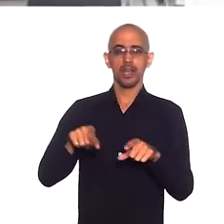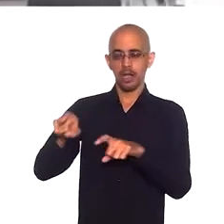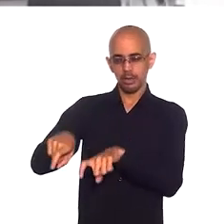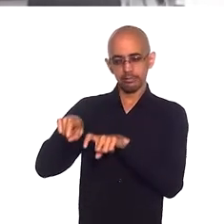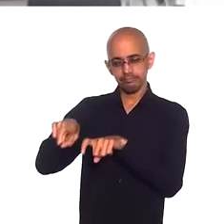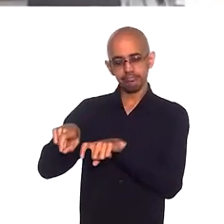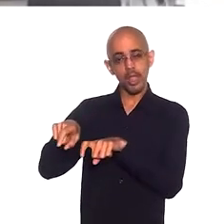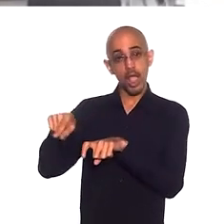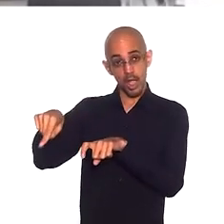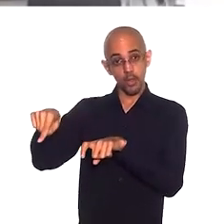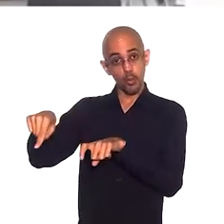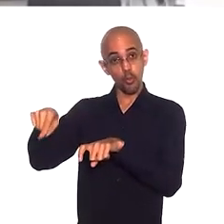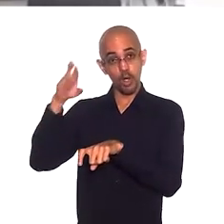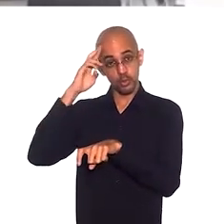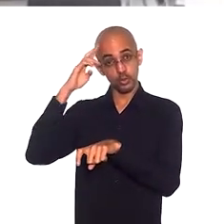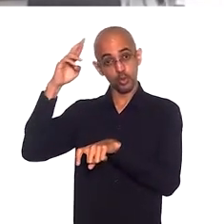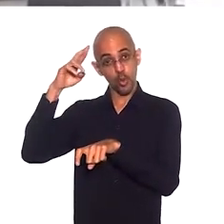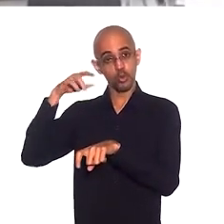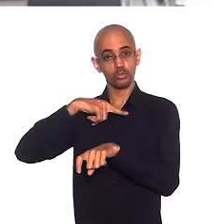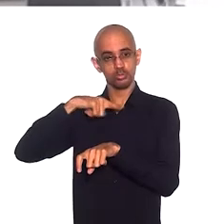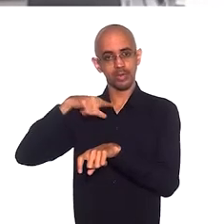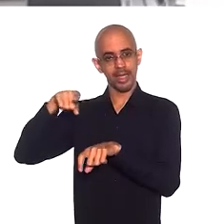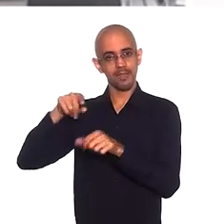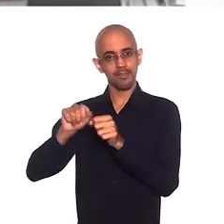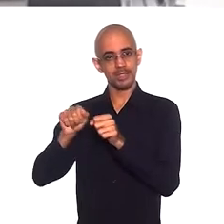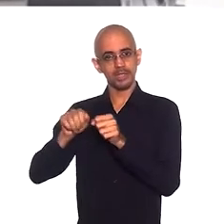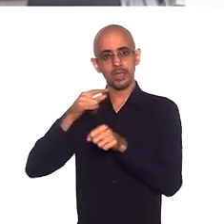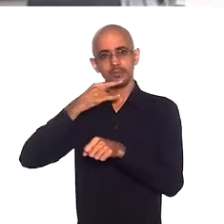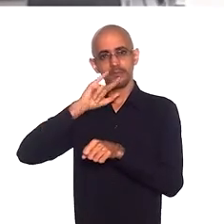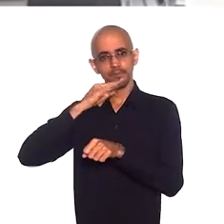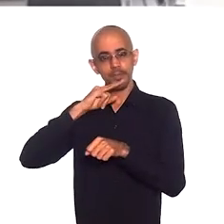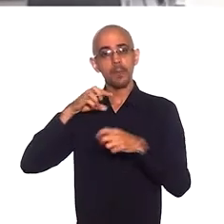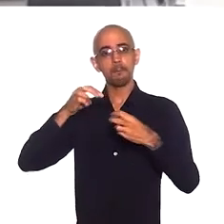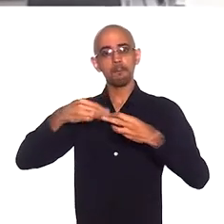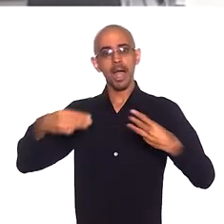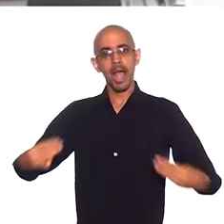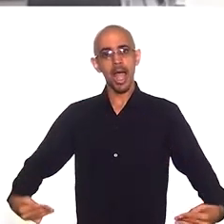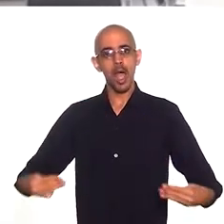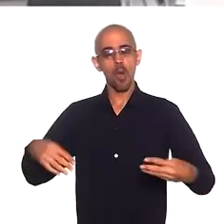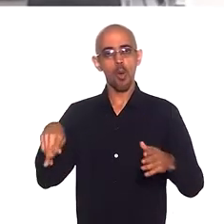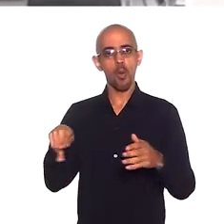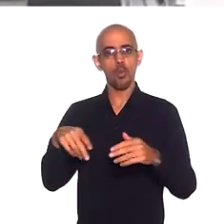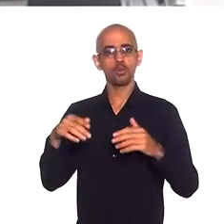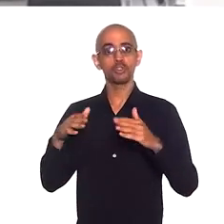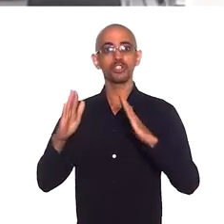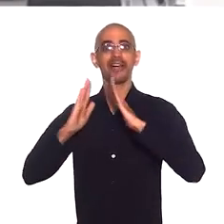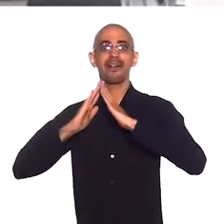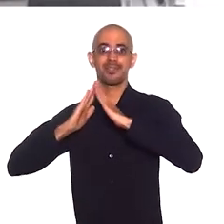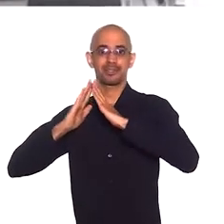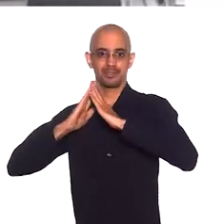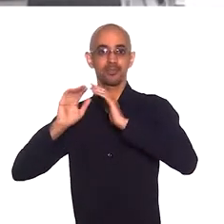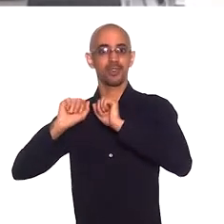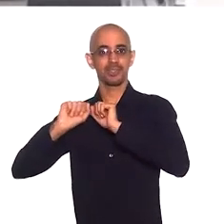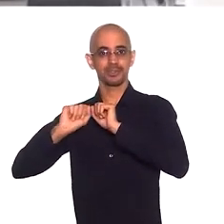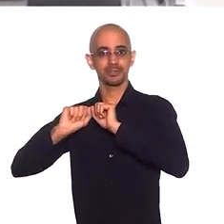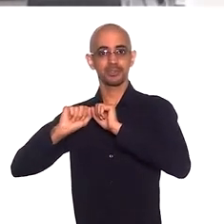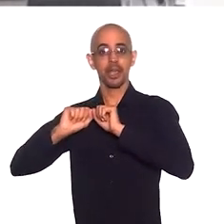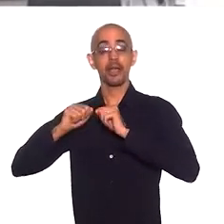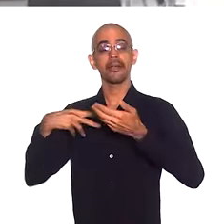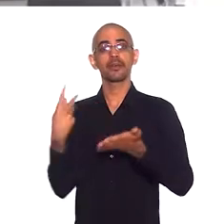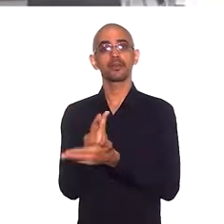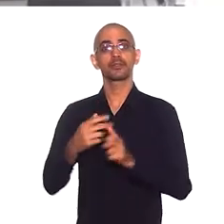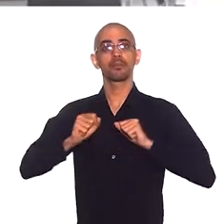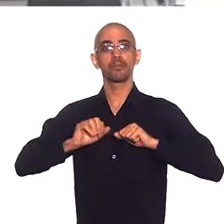tem um alambique, macarrão artesanal, uma diversidade de produtos. Aí veio a pandemia. E agora?